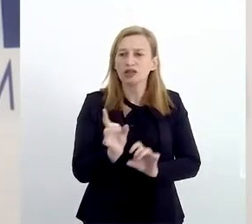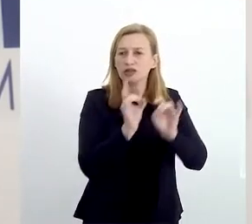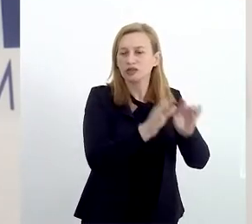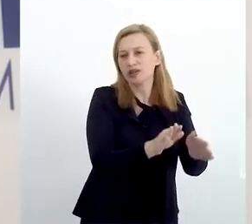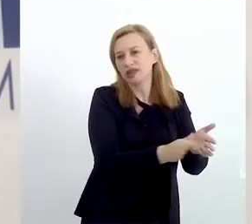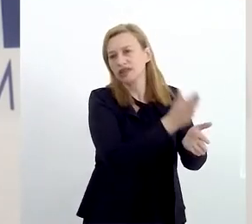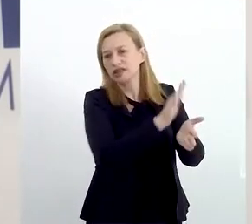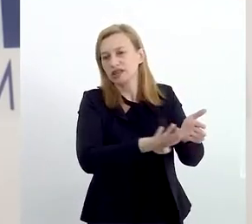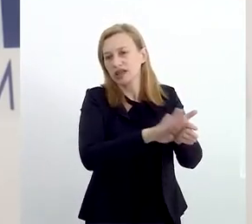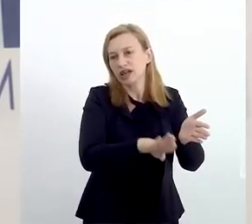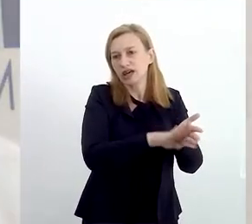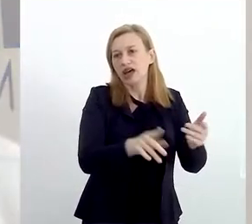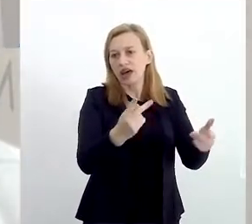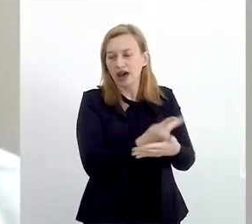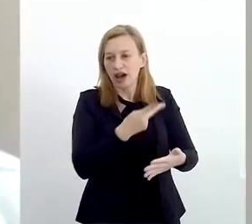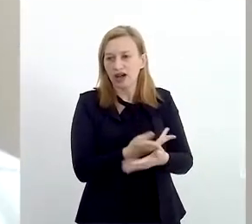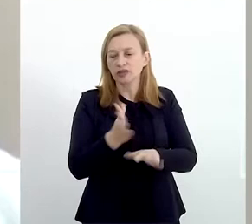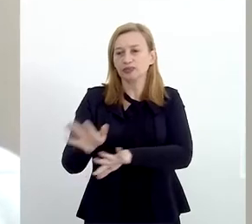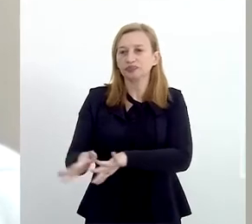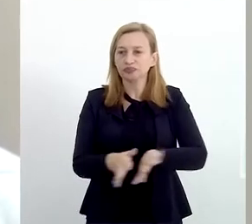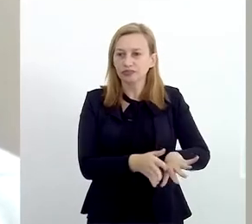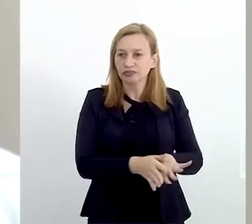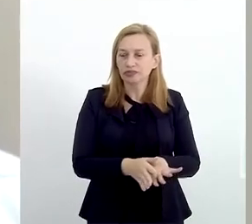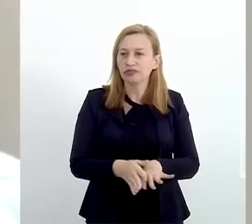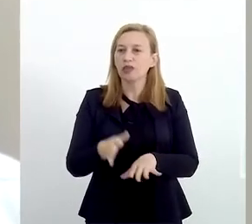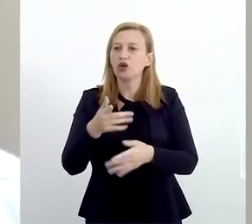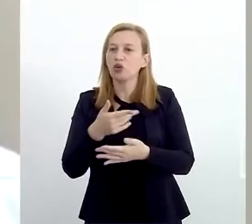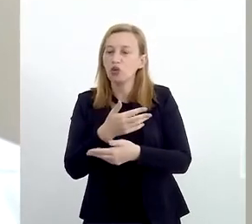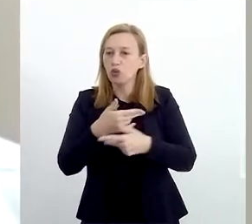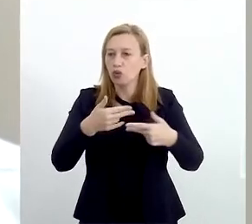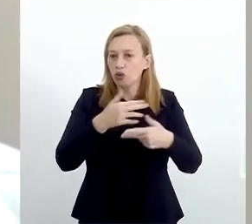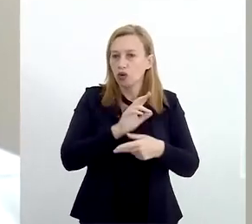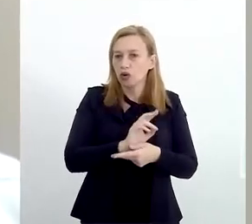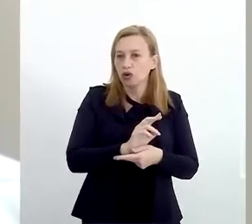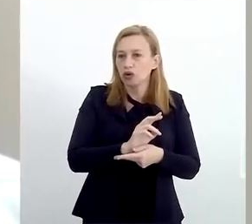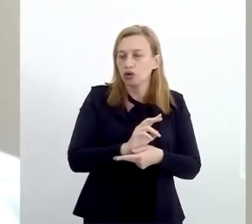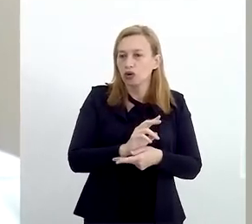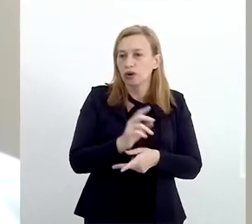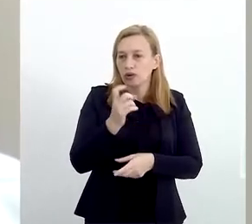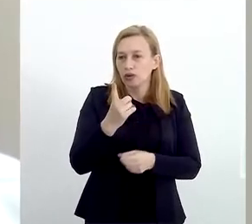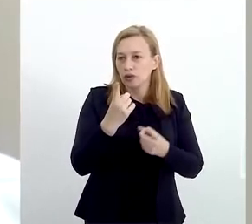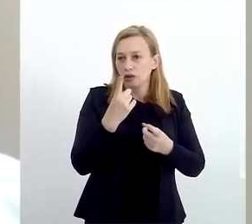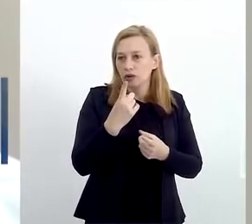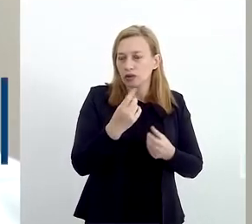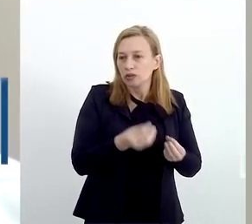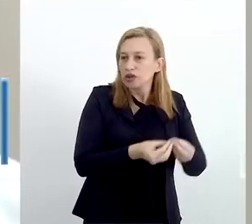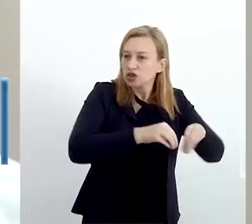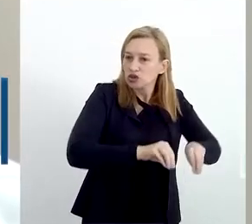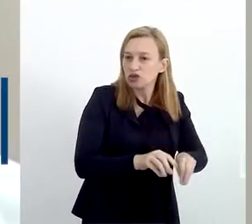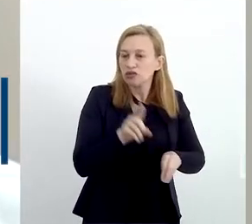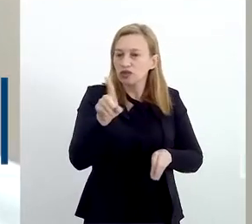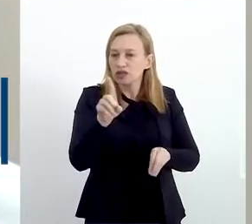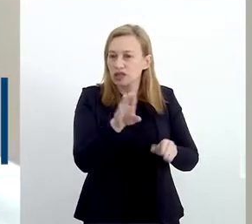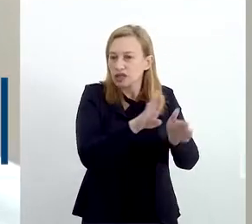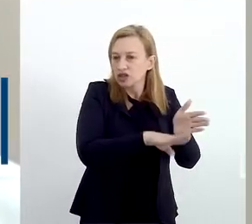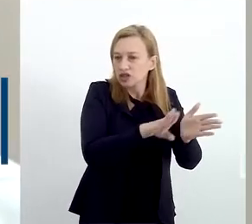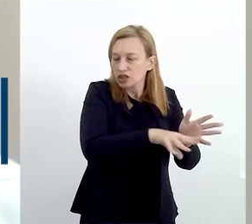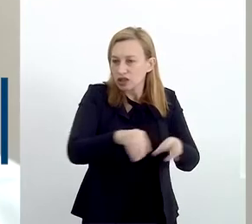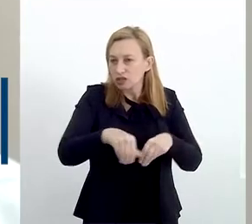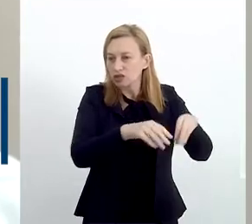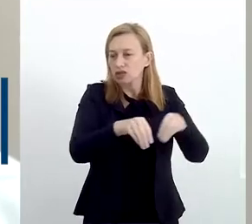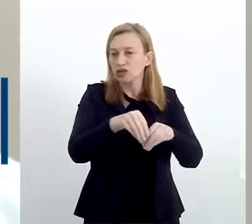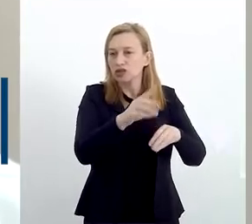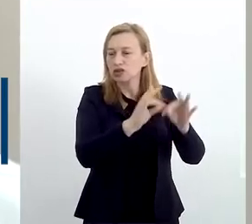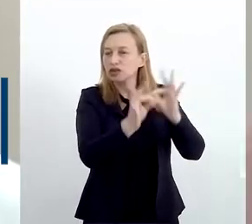incorreto desse material. Além dos malefícios de você fazer um descarte dos eletroeletrônicos e